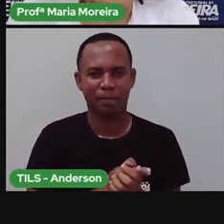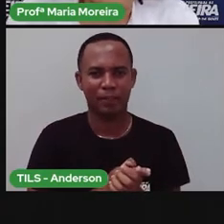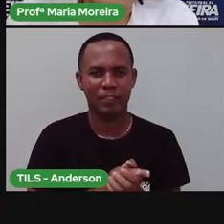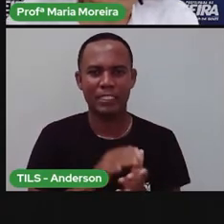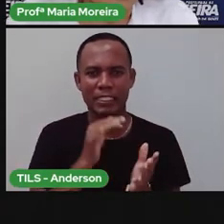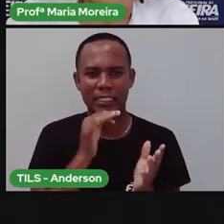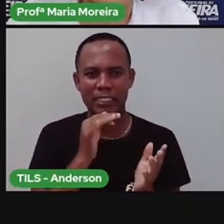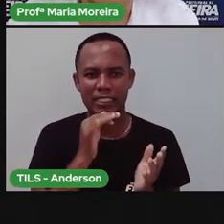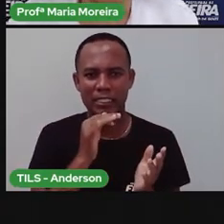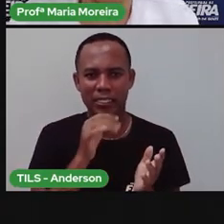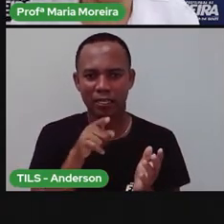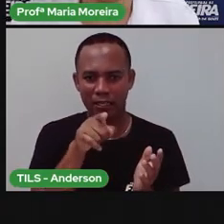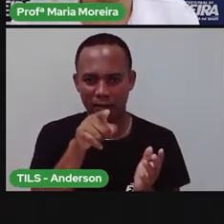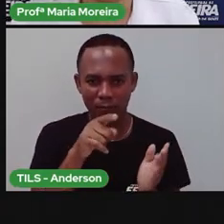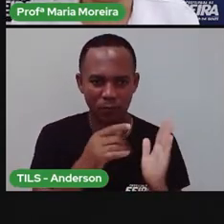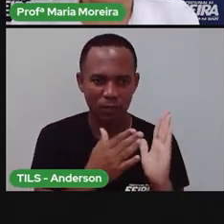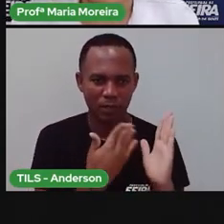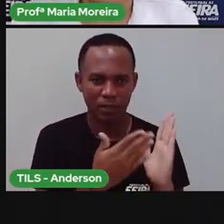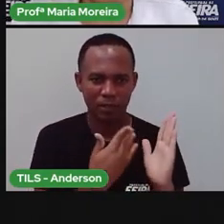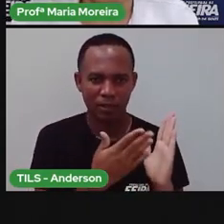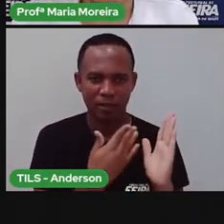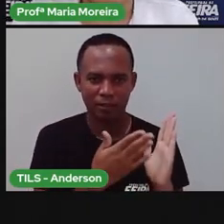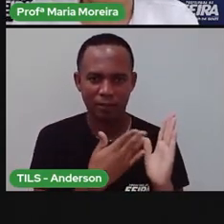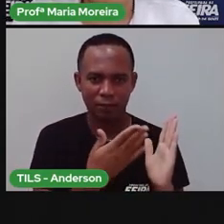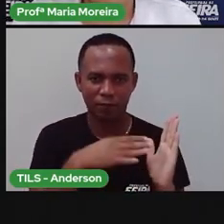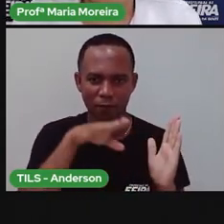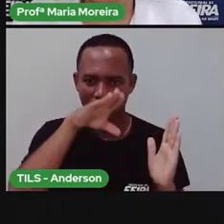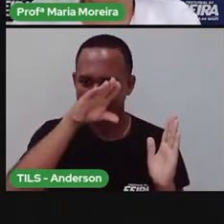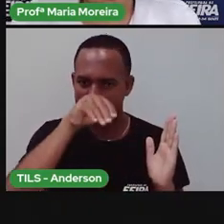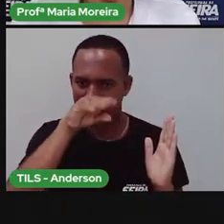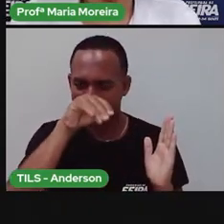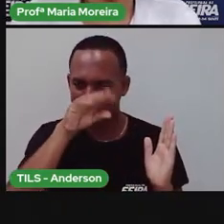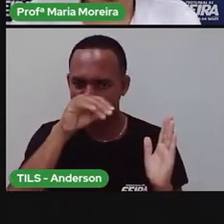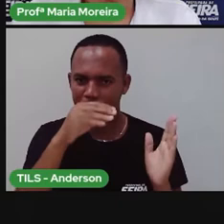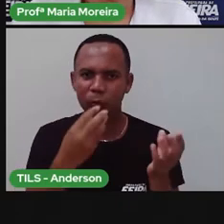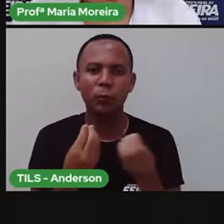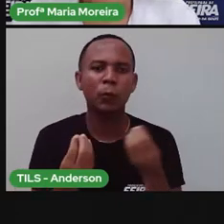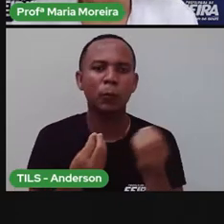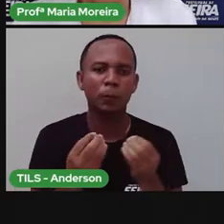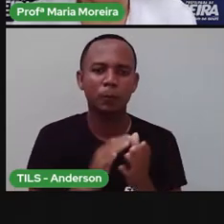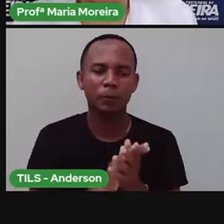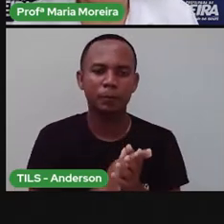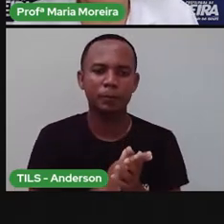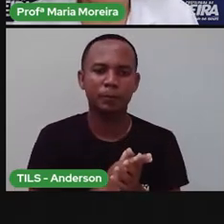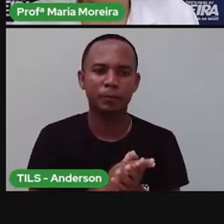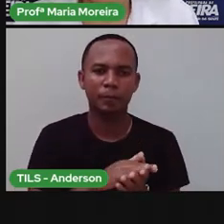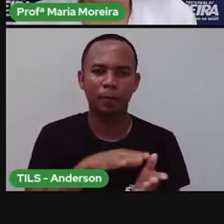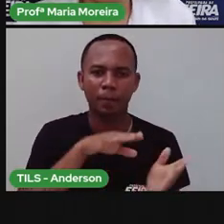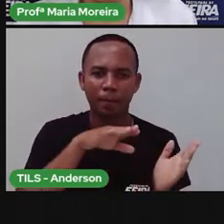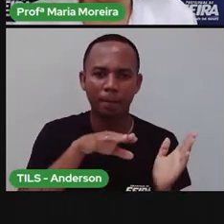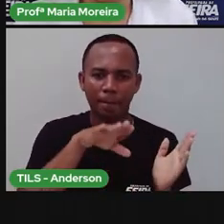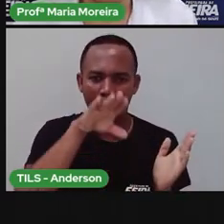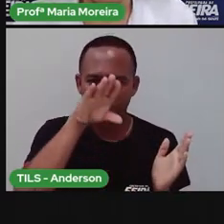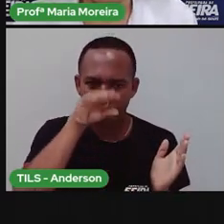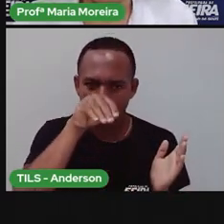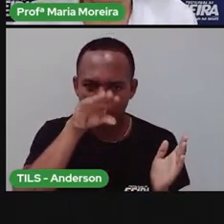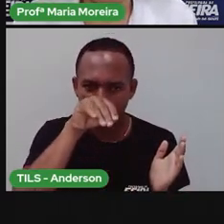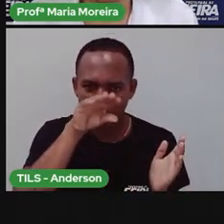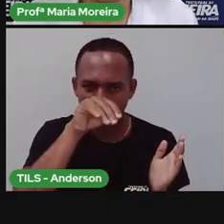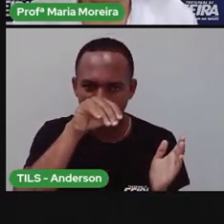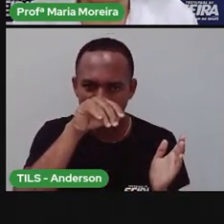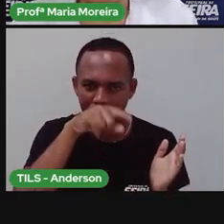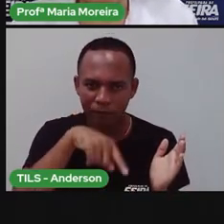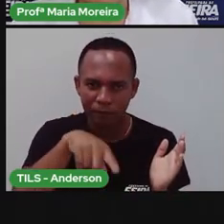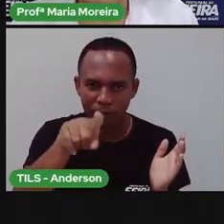O pato, que está lá no livro, né? A arca de Noé. O pato. Lá vem o pato. Pato aqui,